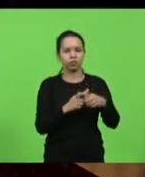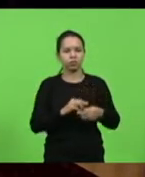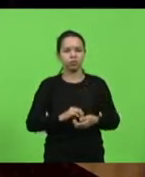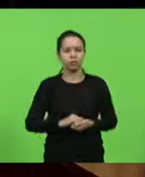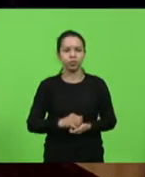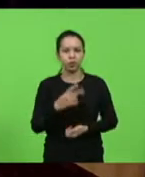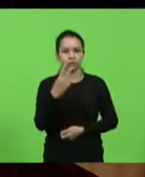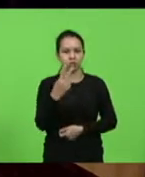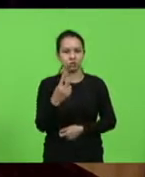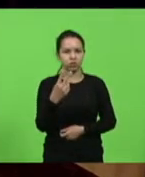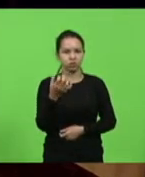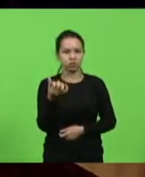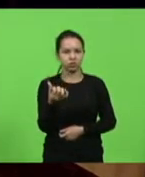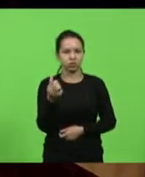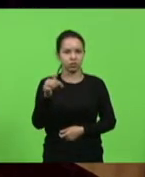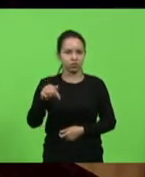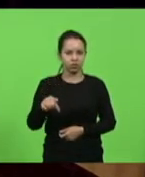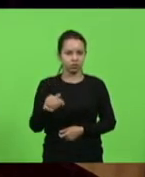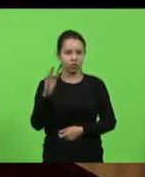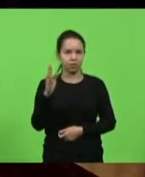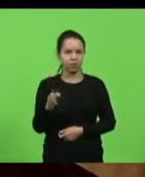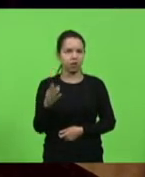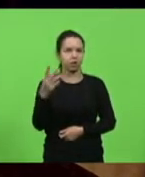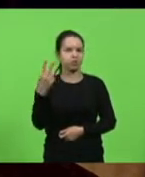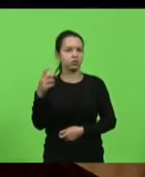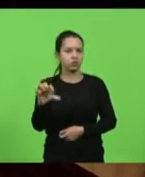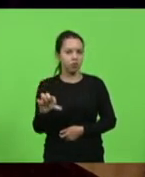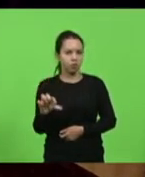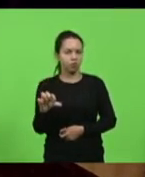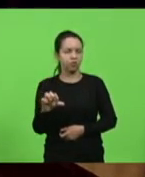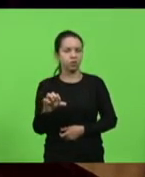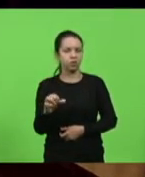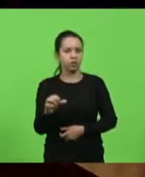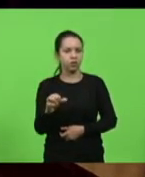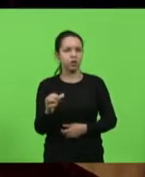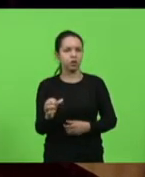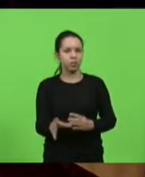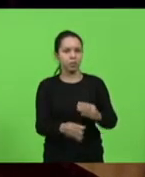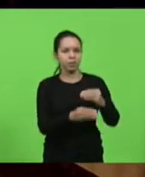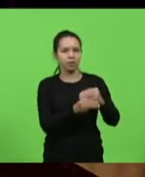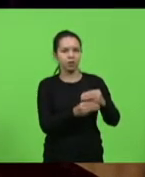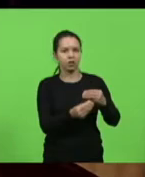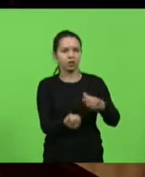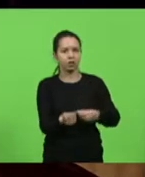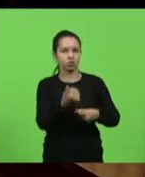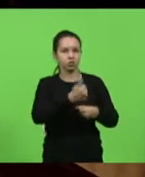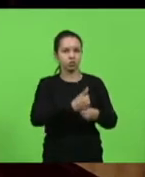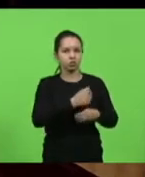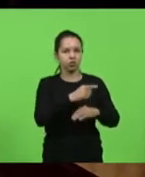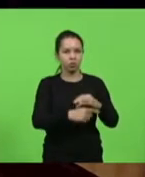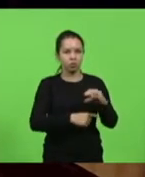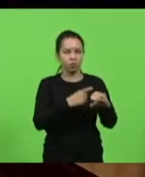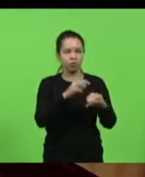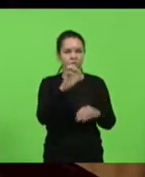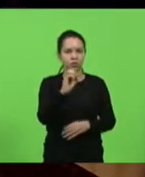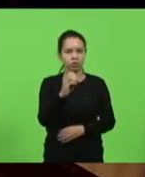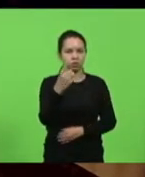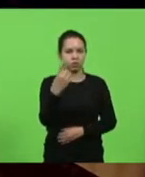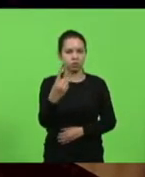267-2019, com emenda substitutiva global e 0108-2020,